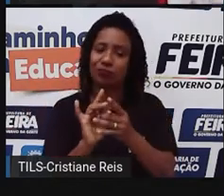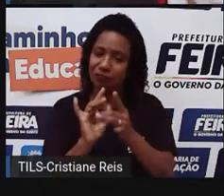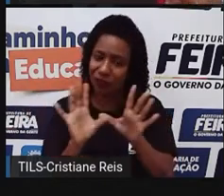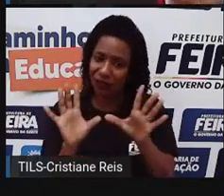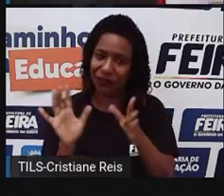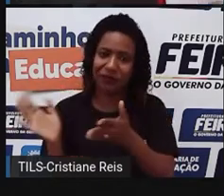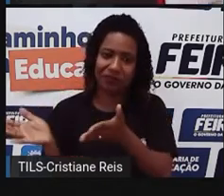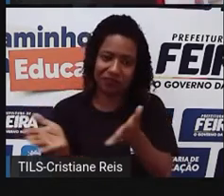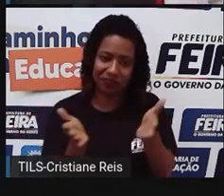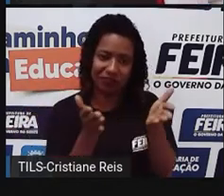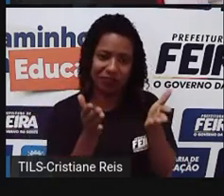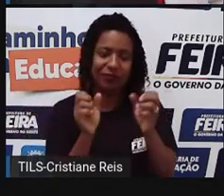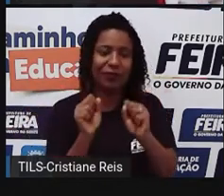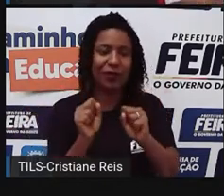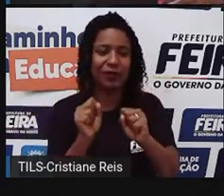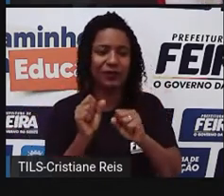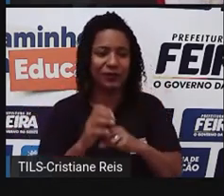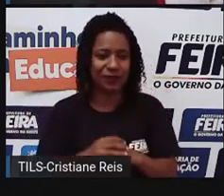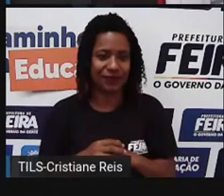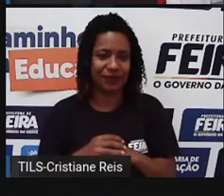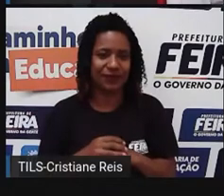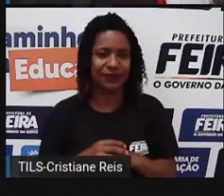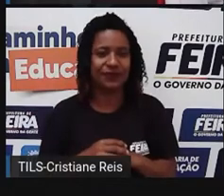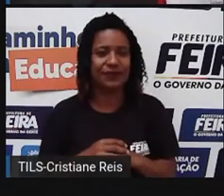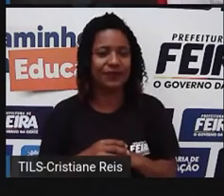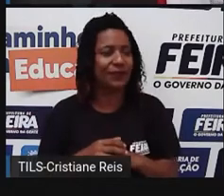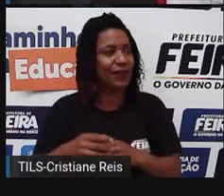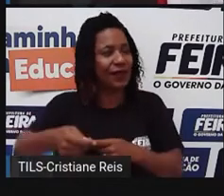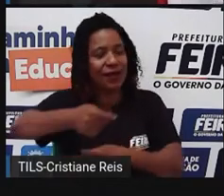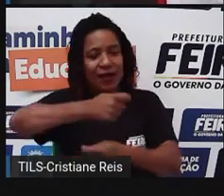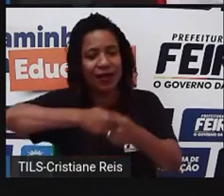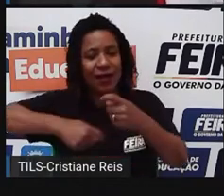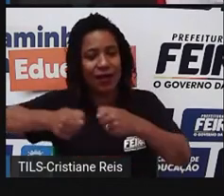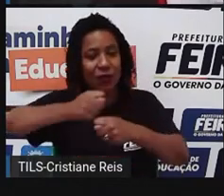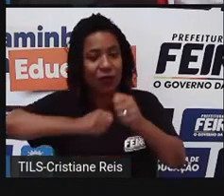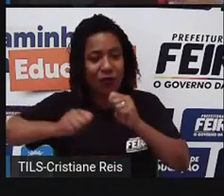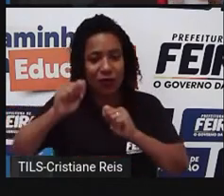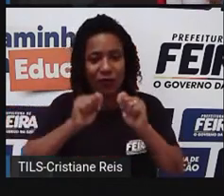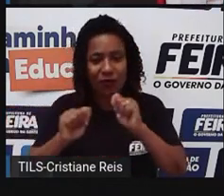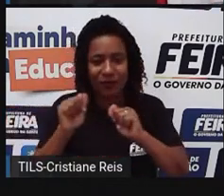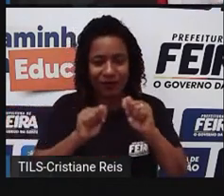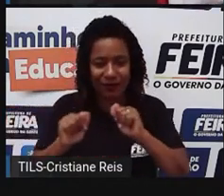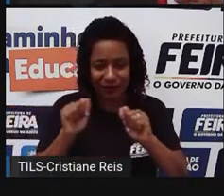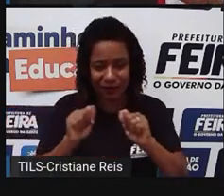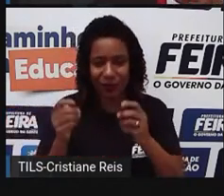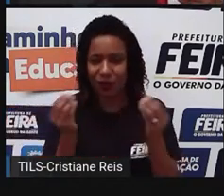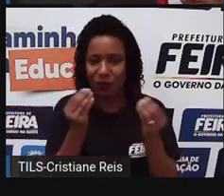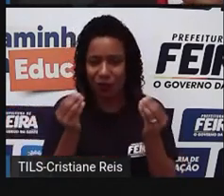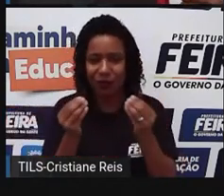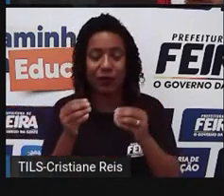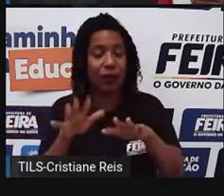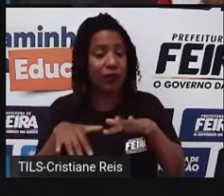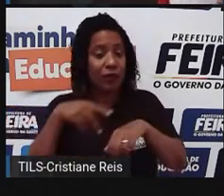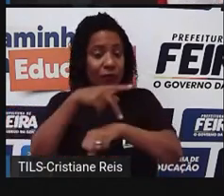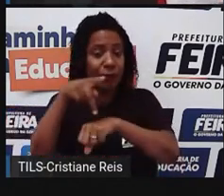gente produz determinado tipo de coisa lá, né, o trigo, o milho, o que for, a carne,